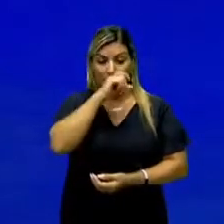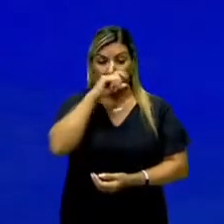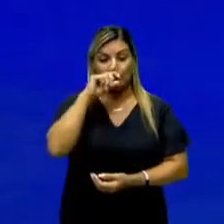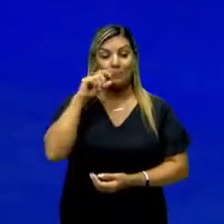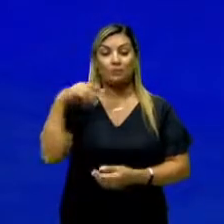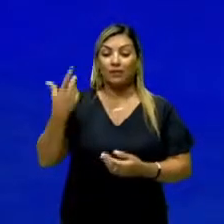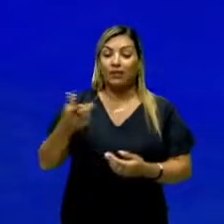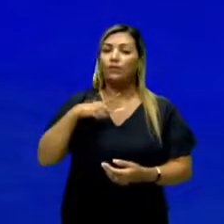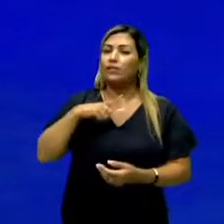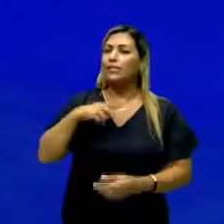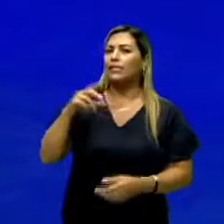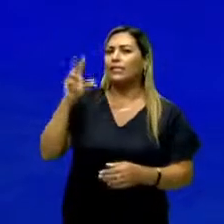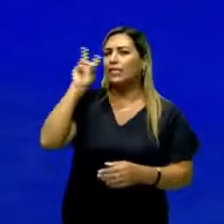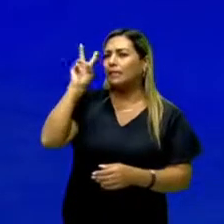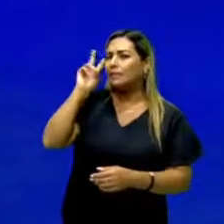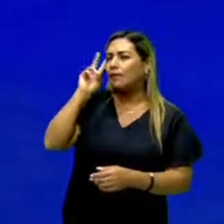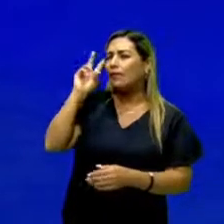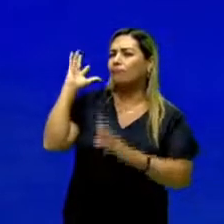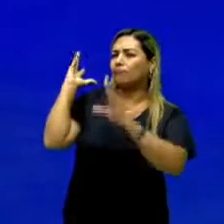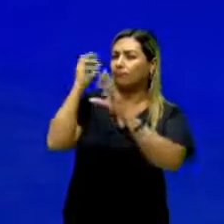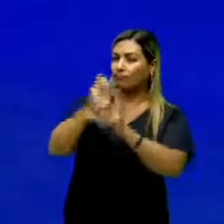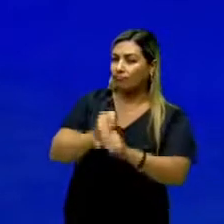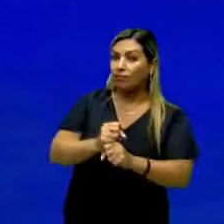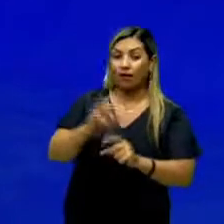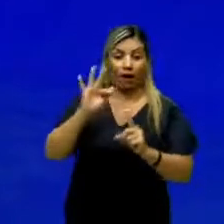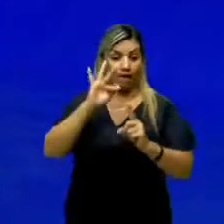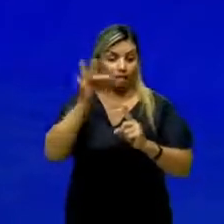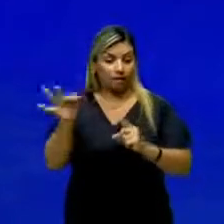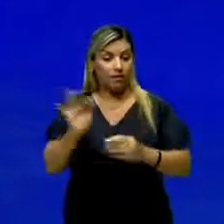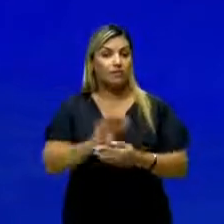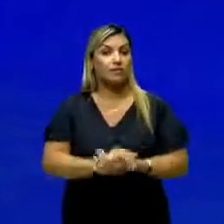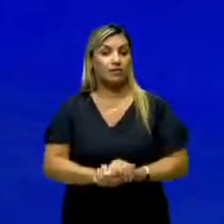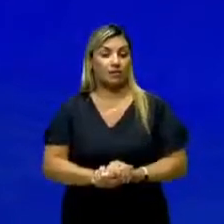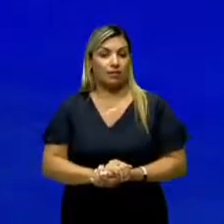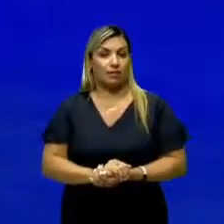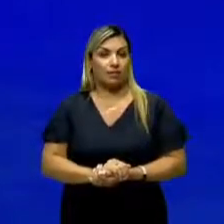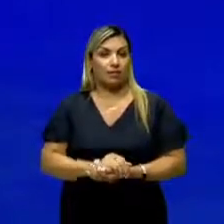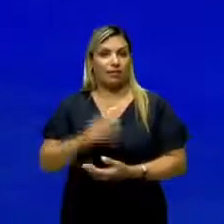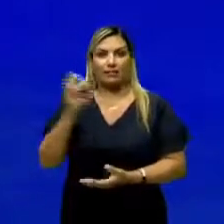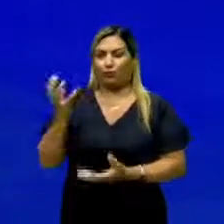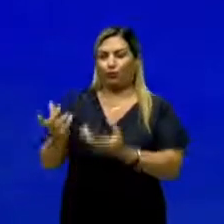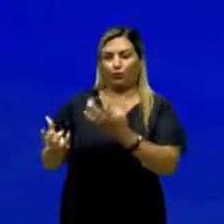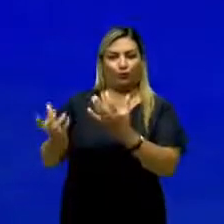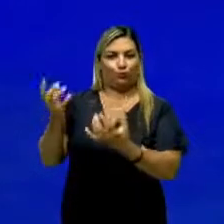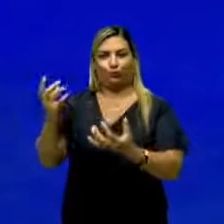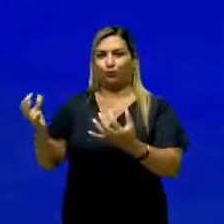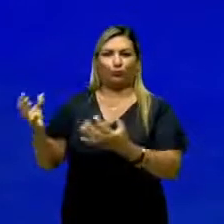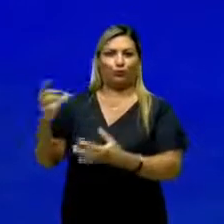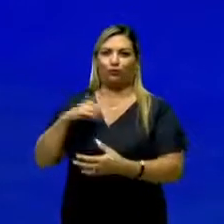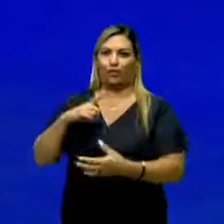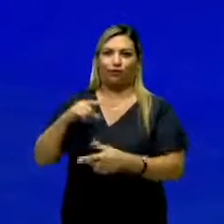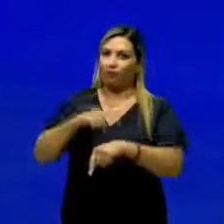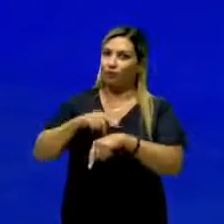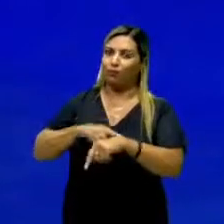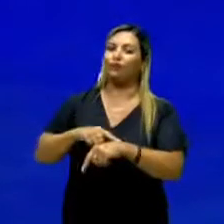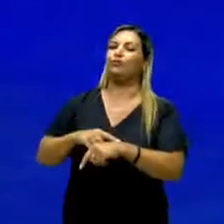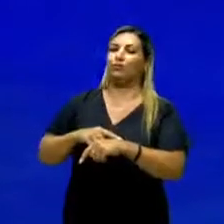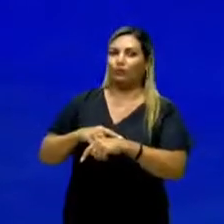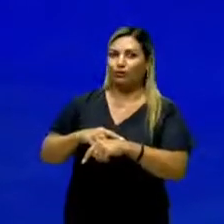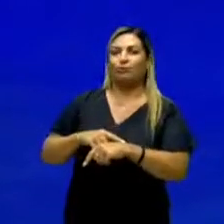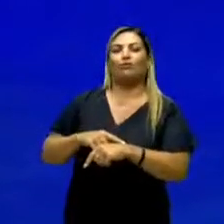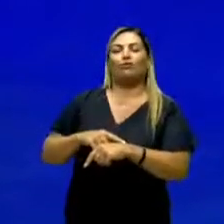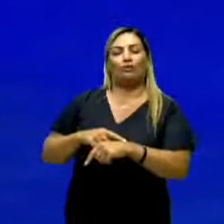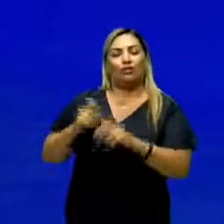E aí você tem que lembrar que a França estava fervendo nesse século. Ou seja,